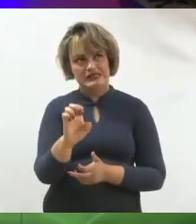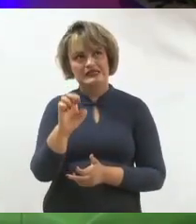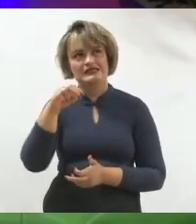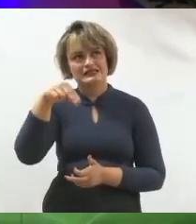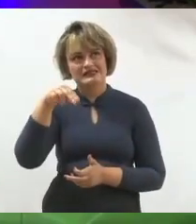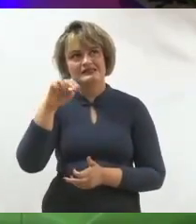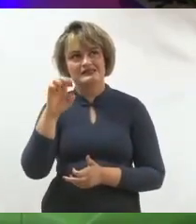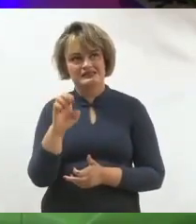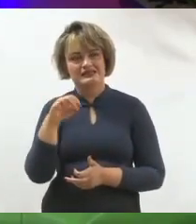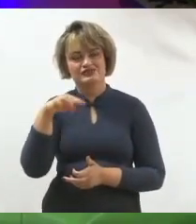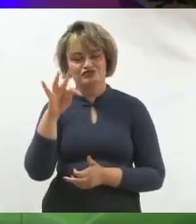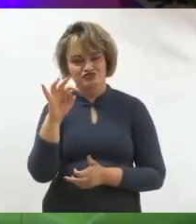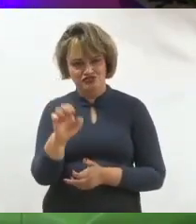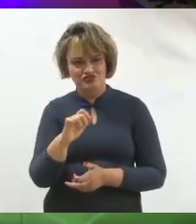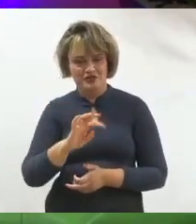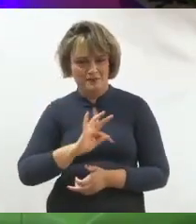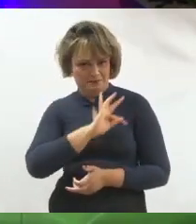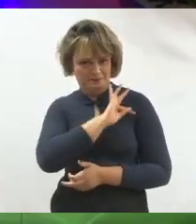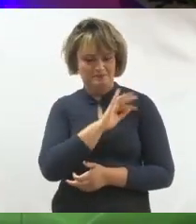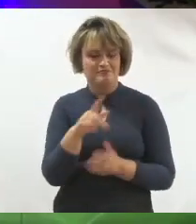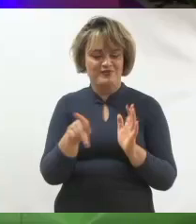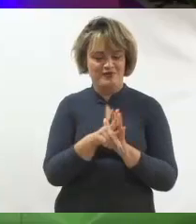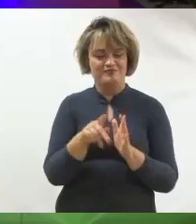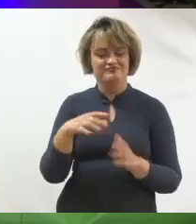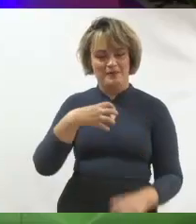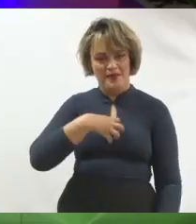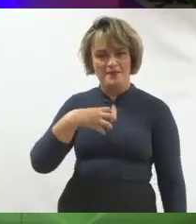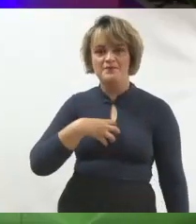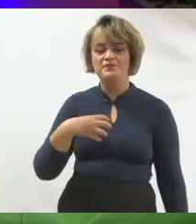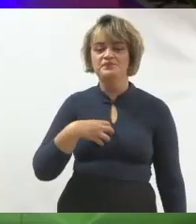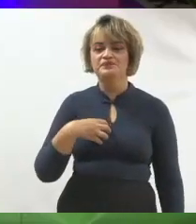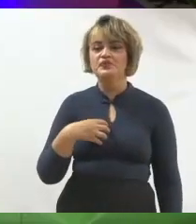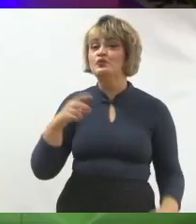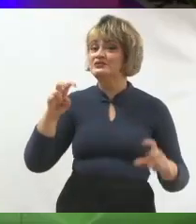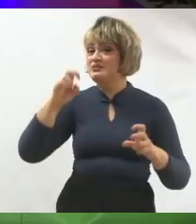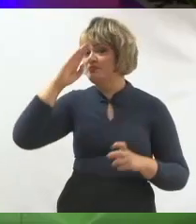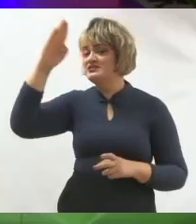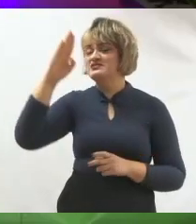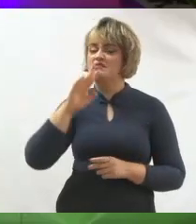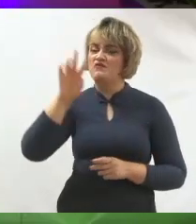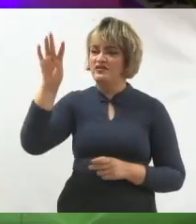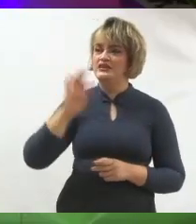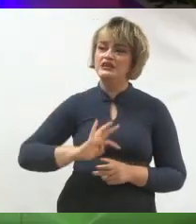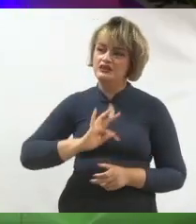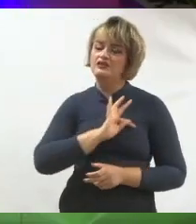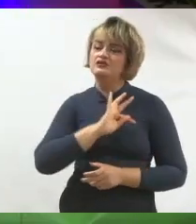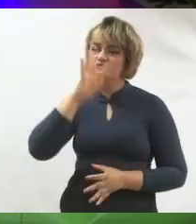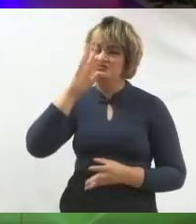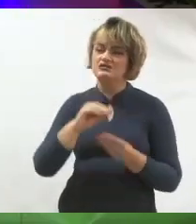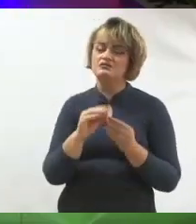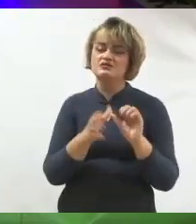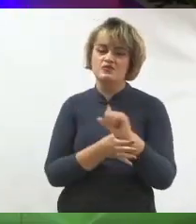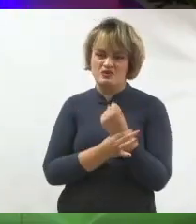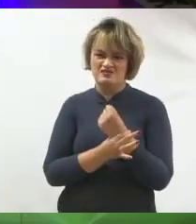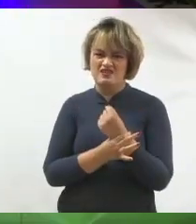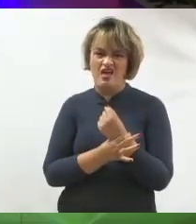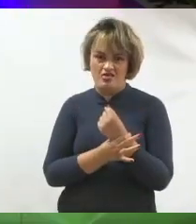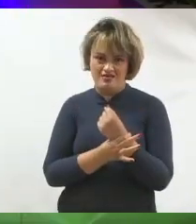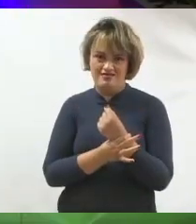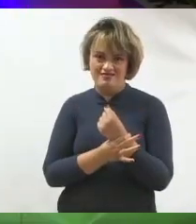Você acha que a pauta dele é o quê? Segurança? É a primeira coisa que a gente pensa quando vê o nome dele, não Sabe o é a pauta dele?